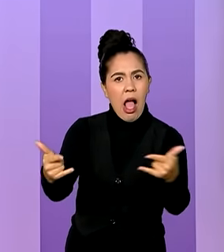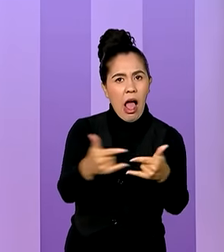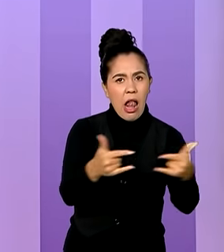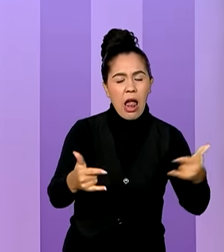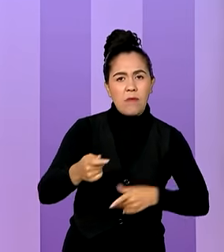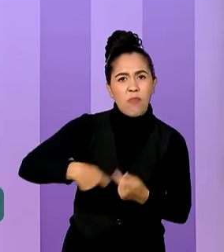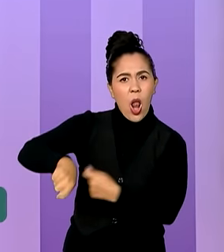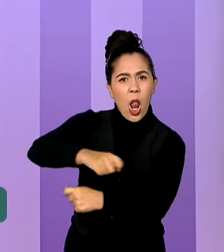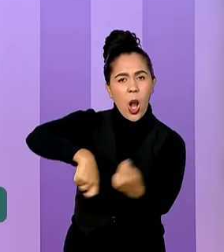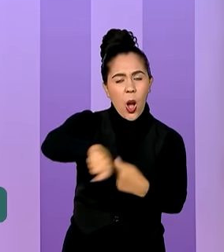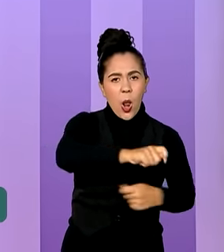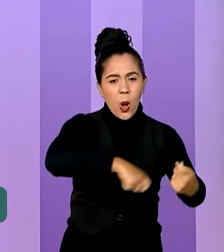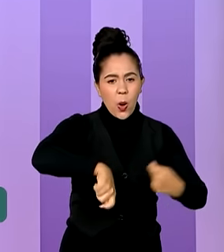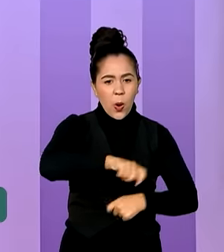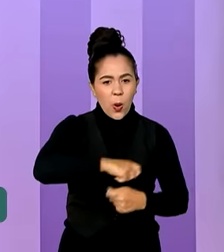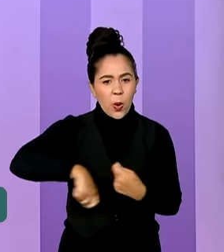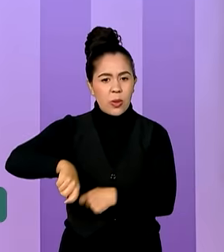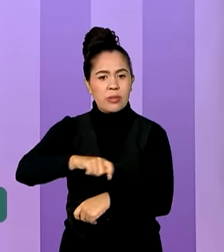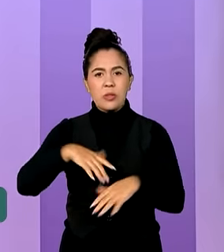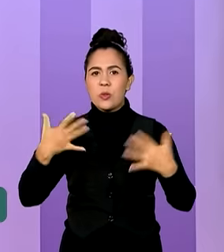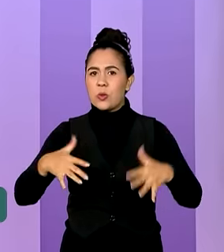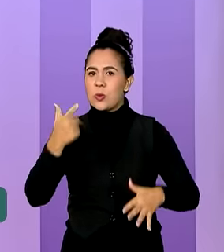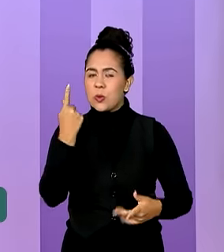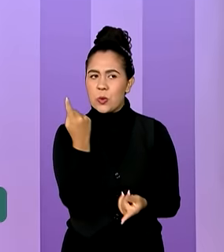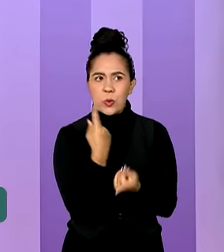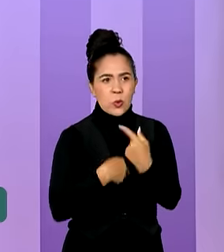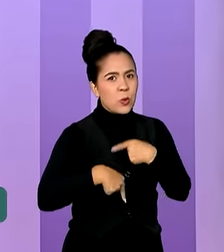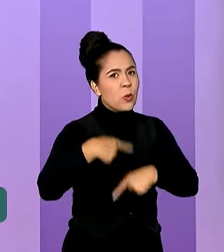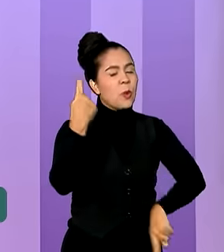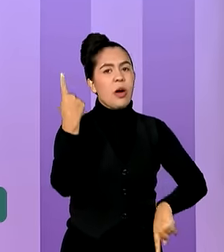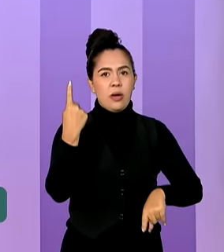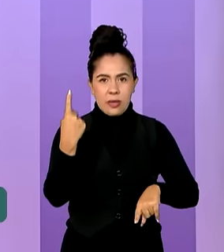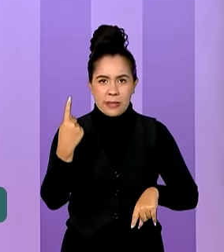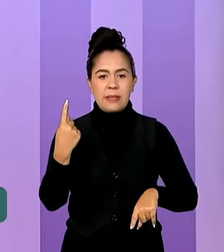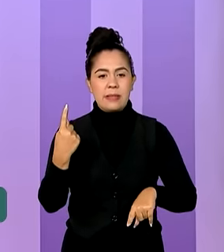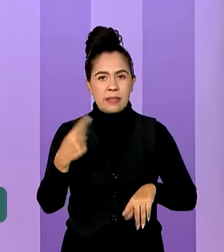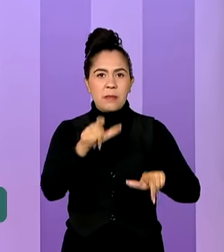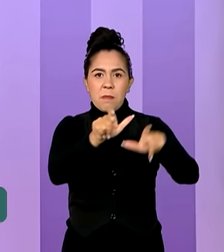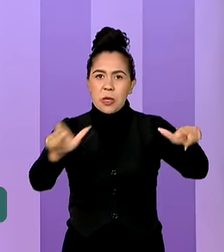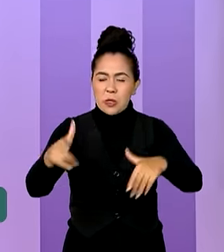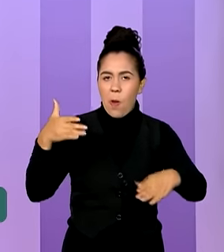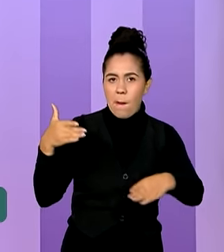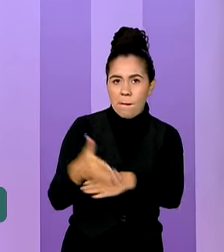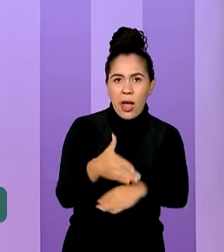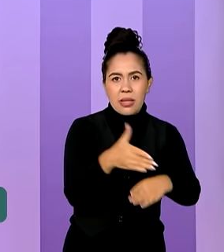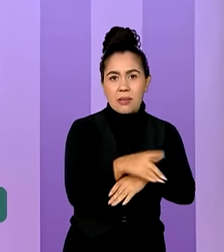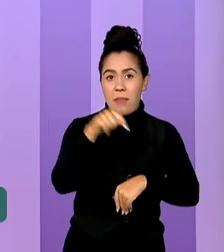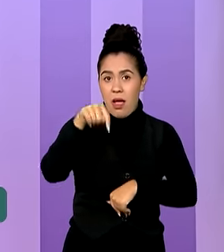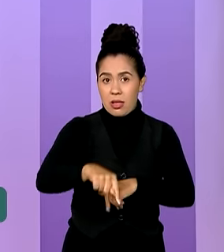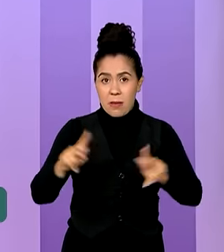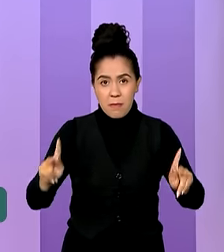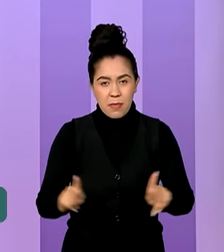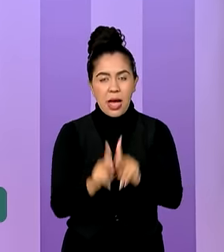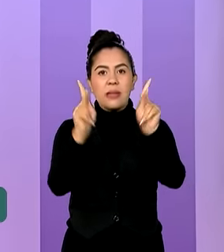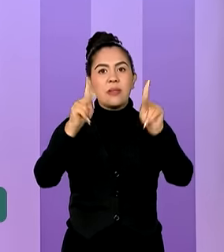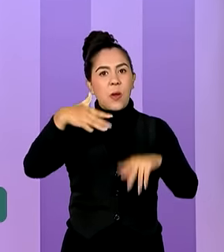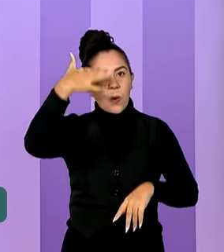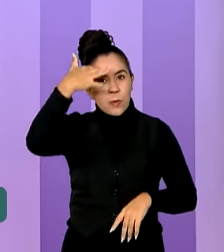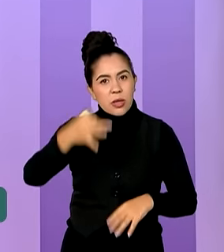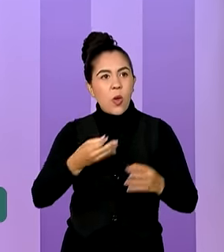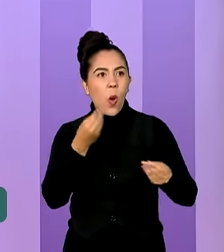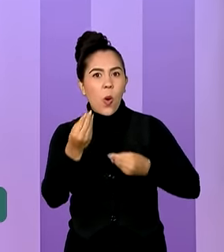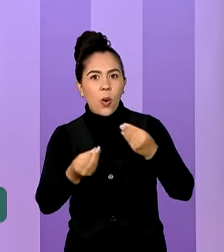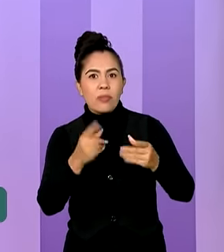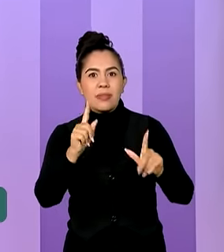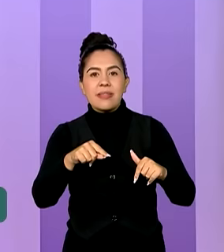edição de Jogos Paralímpicos de maior êxito no que diz respeito a público. De Paris, Paris entendeu o desafio de sediar os Jogos,